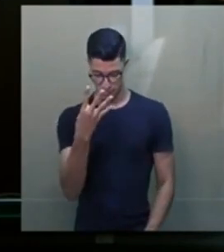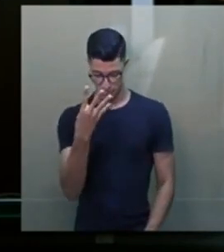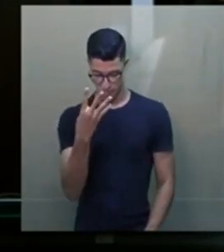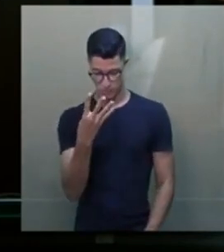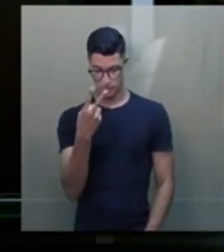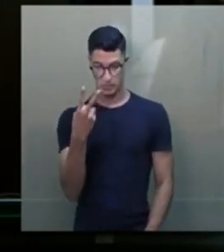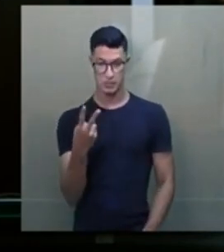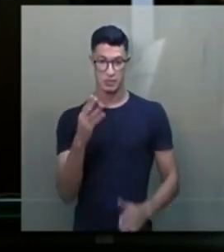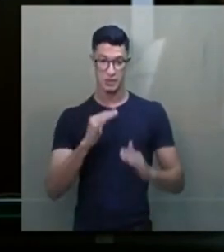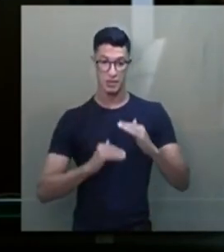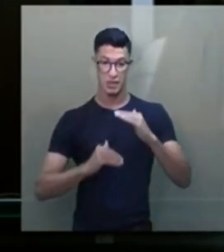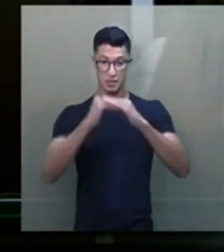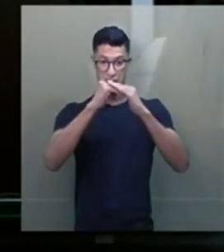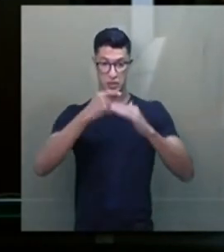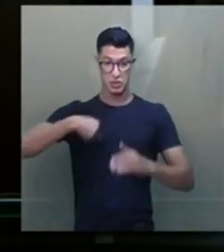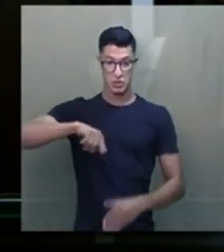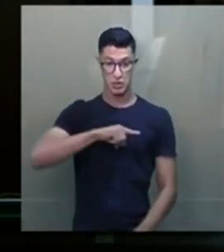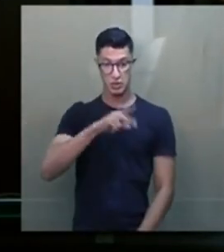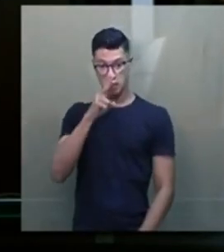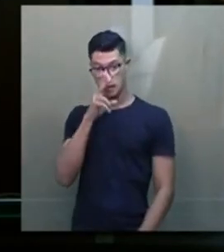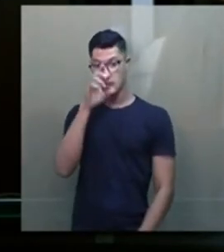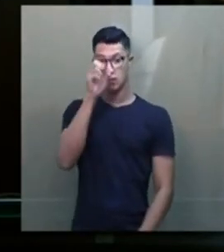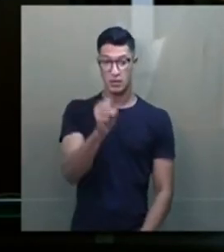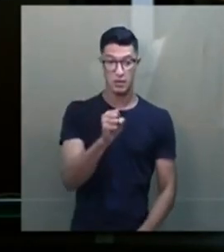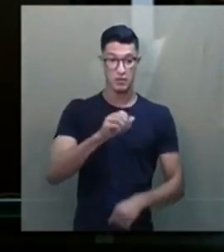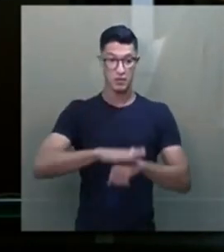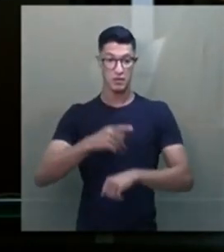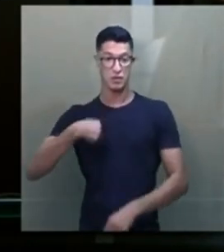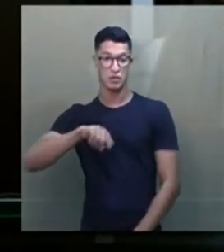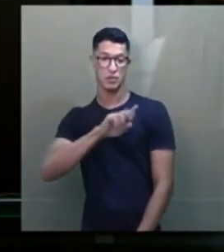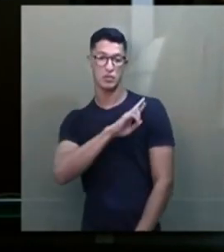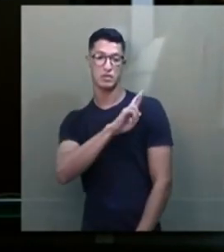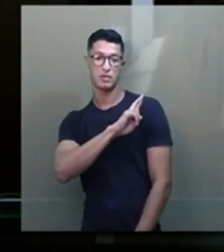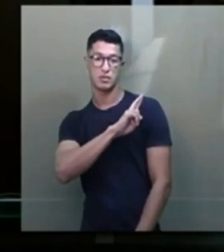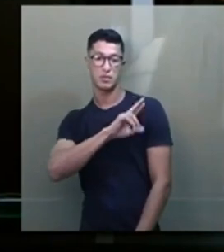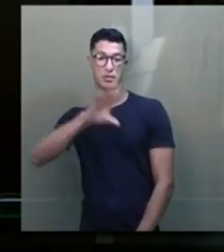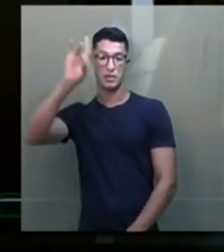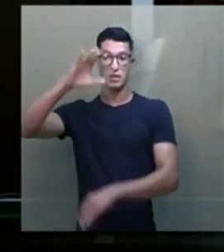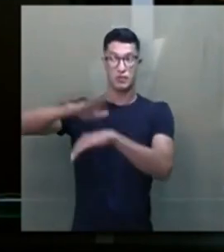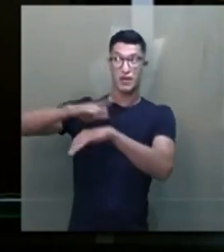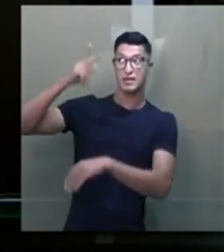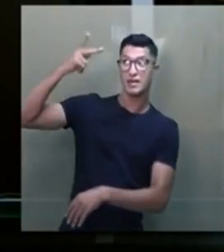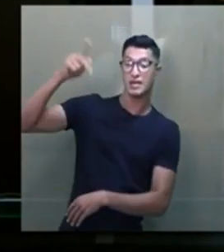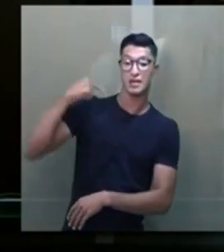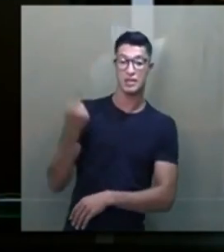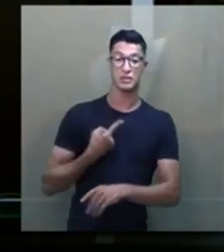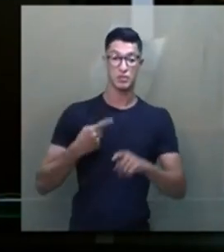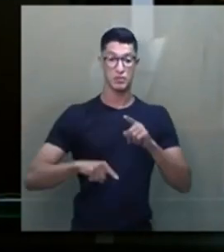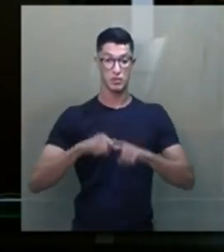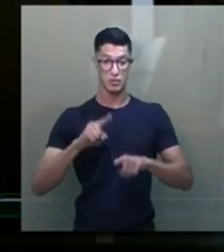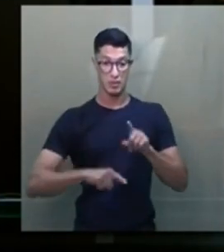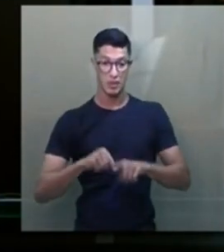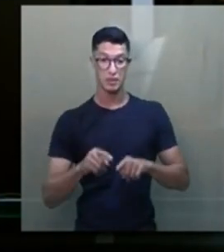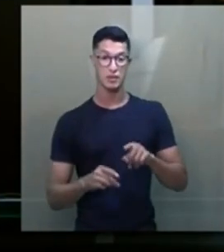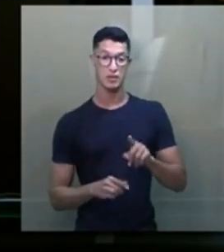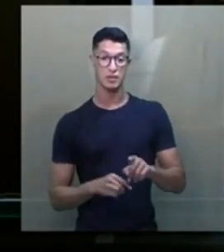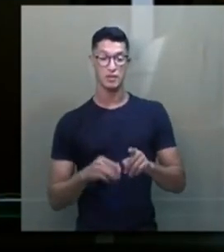no limite de nossas forças, fazendo a nossa parte, que Deus faz a dele. Nós somos instrumentos, não é Haroldo?